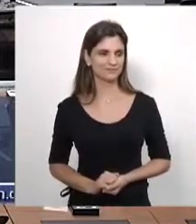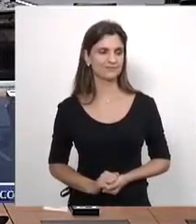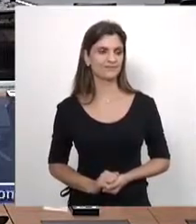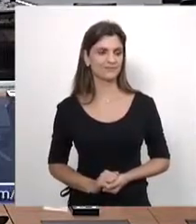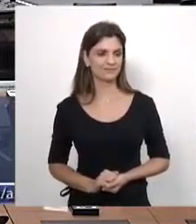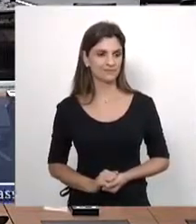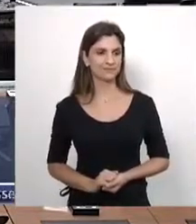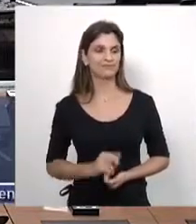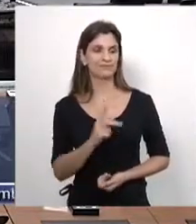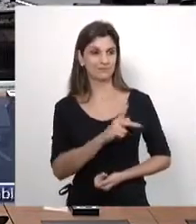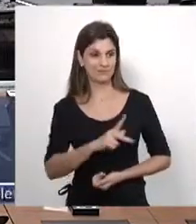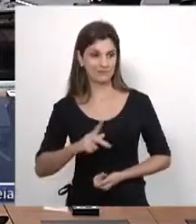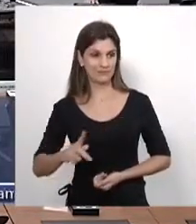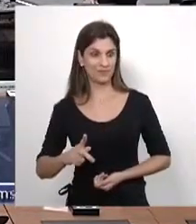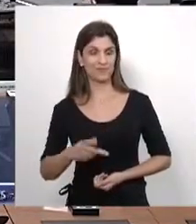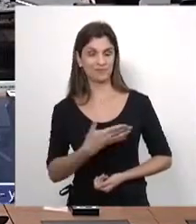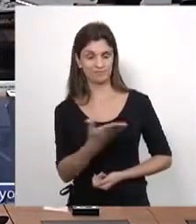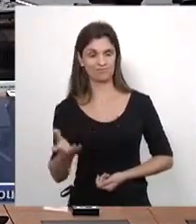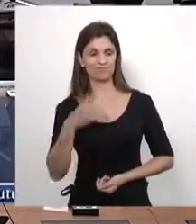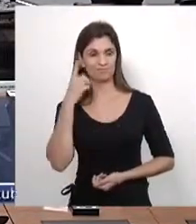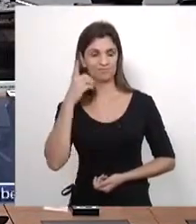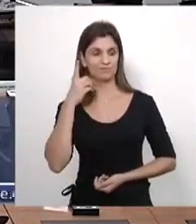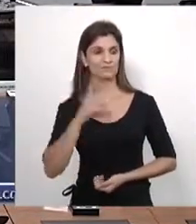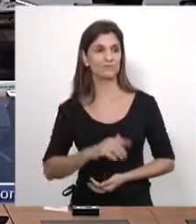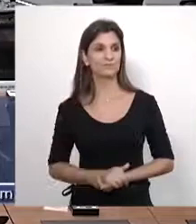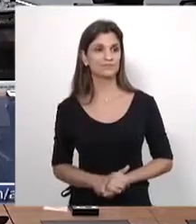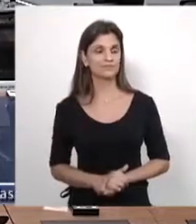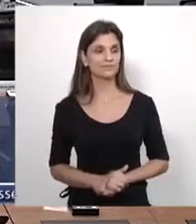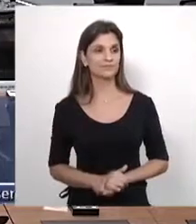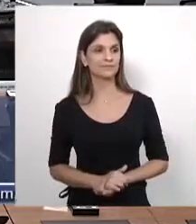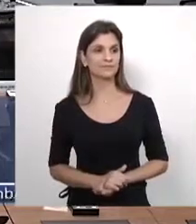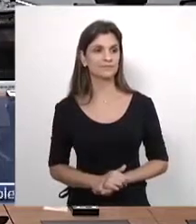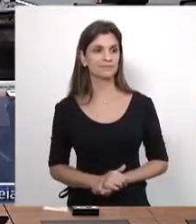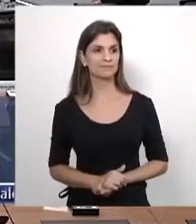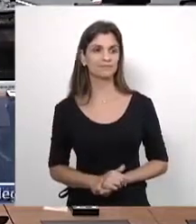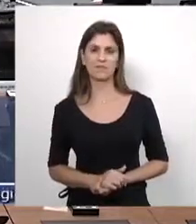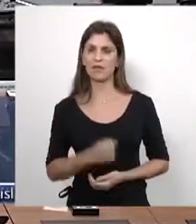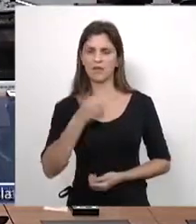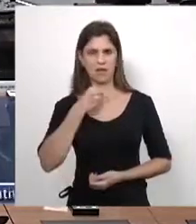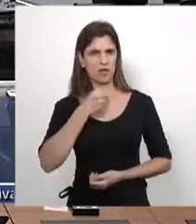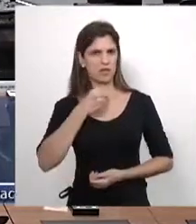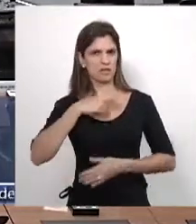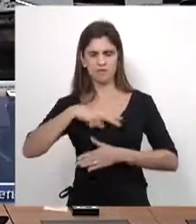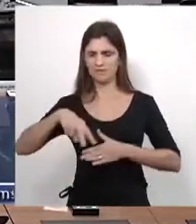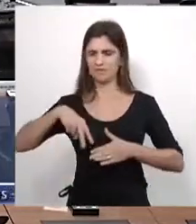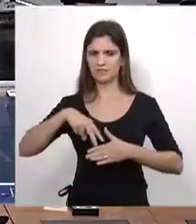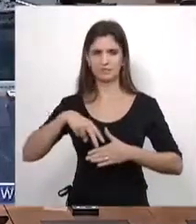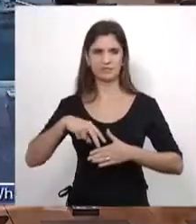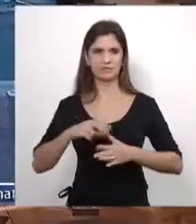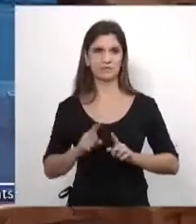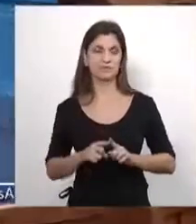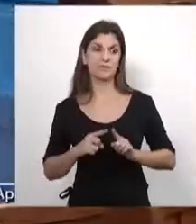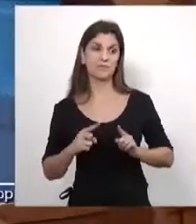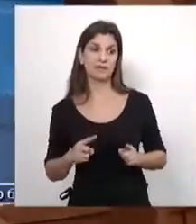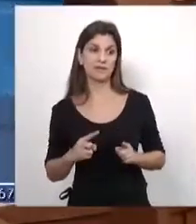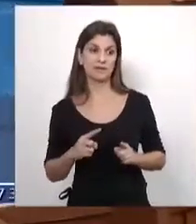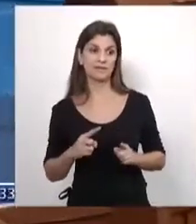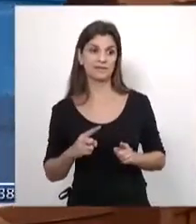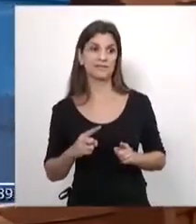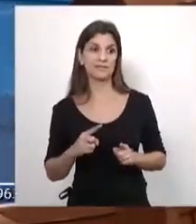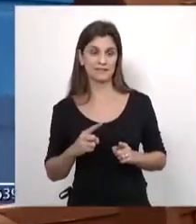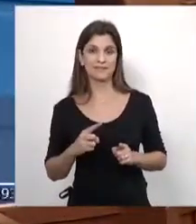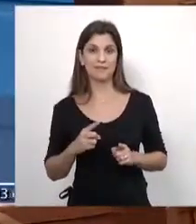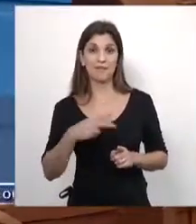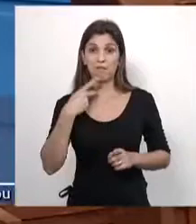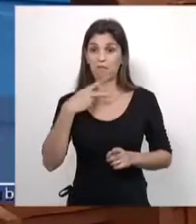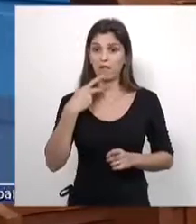Sr. Presidente, nobres pares, eu na verdade não ia fazer uso dessa tribuna, mas como tive meu nome citado,